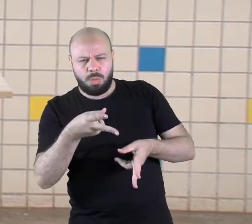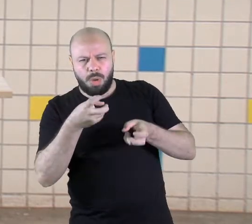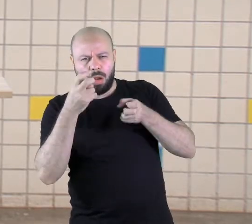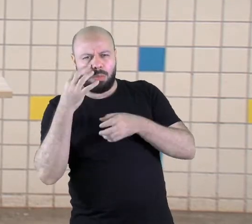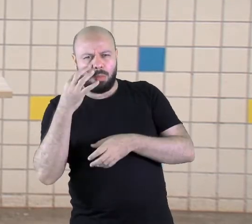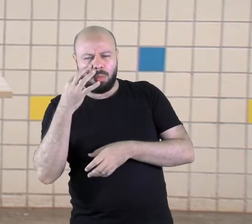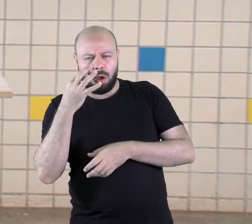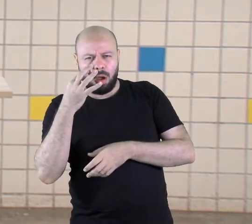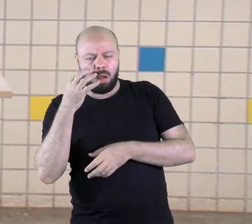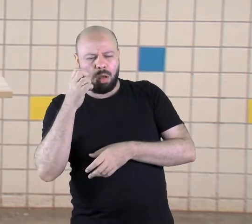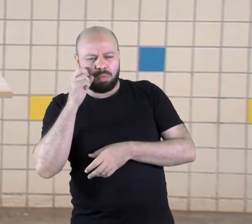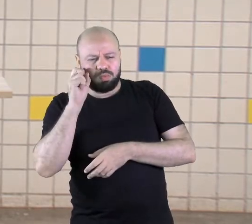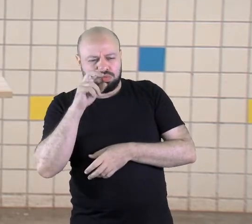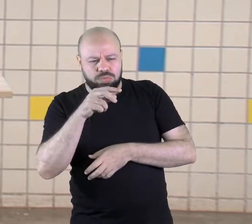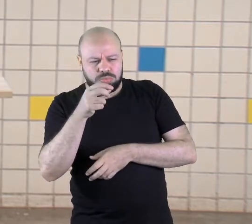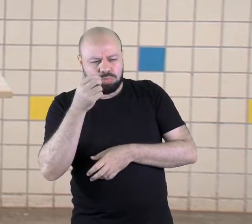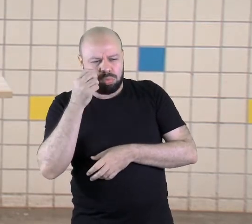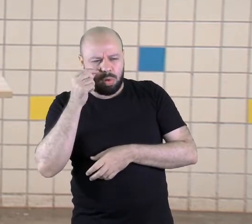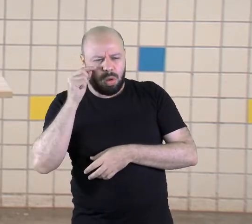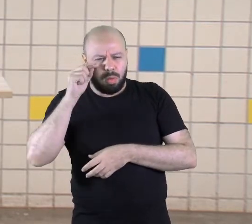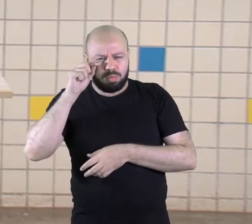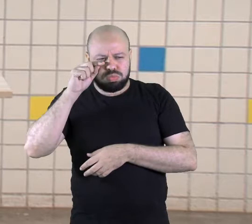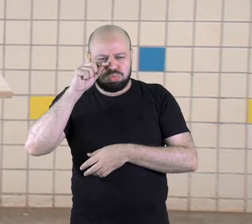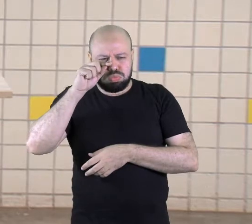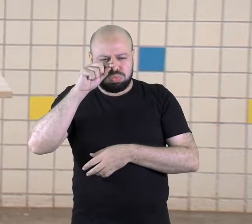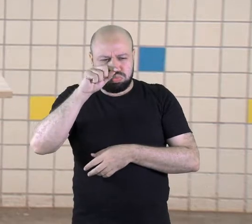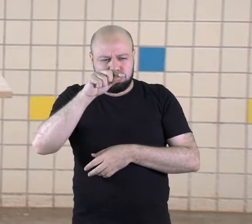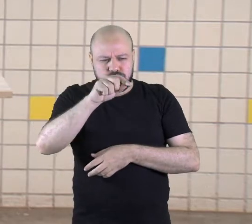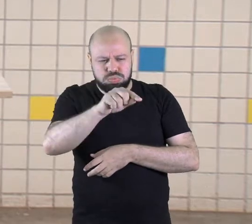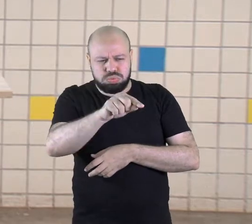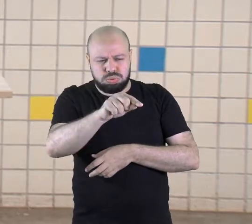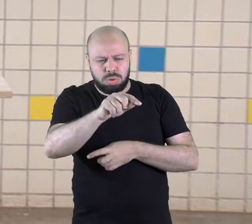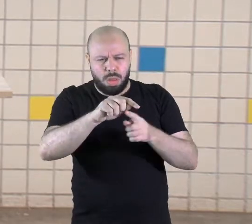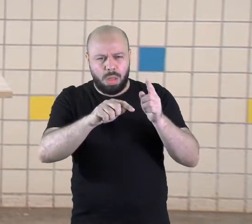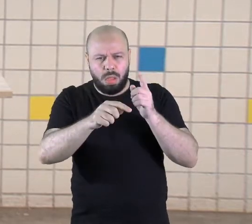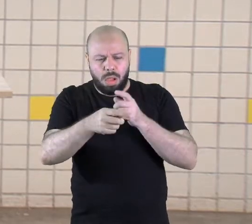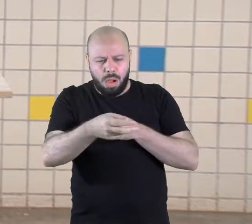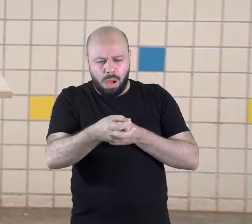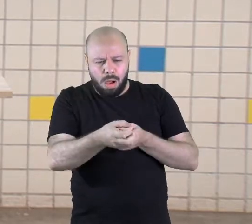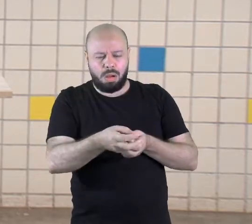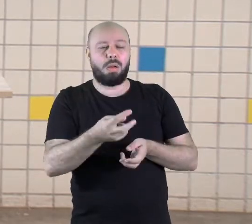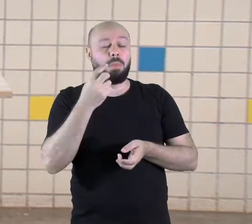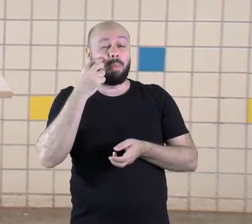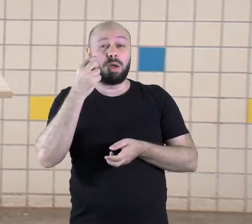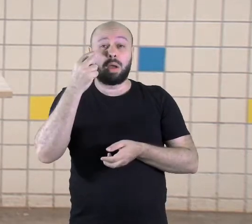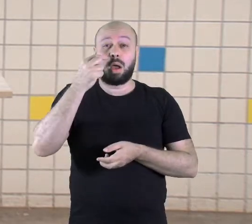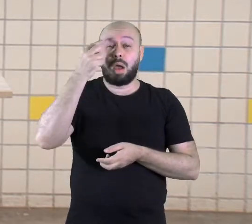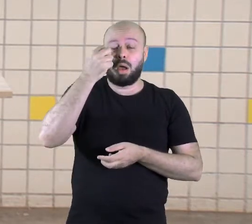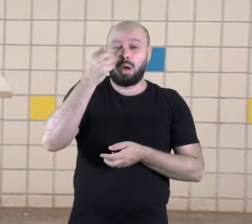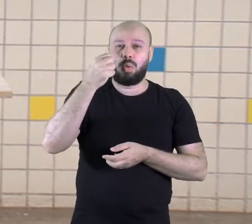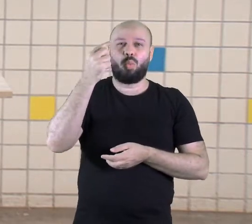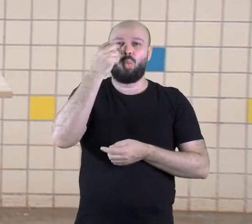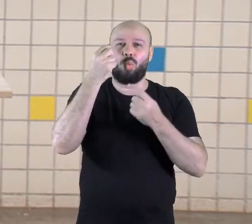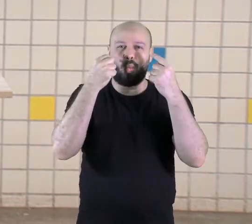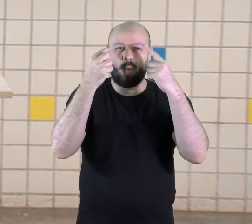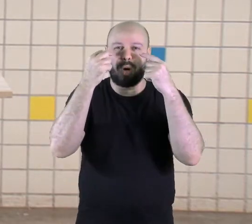para ele e esse órgão responsável por essa visão é os olhos.